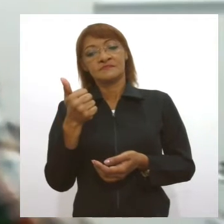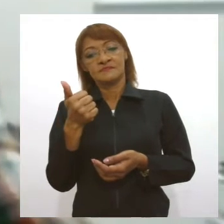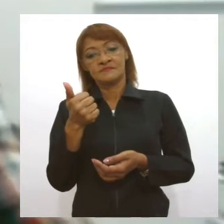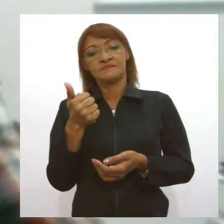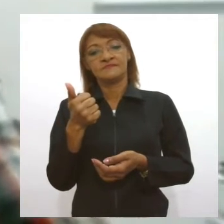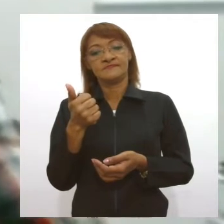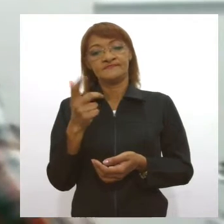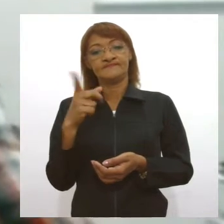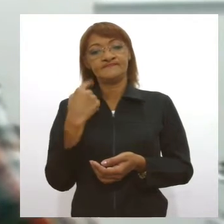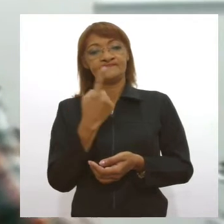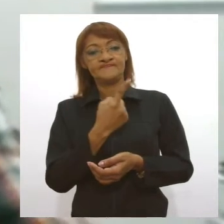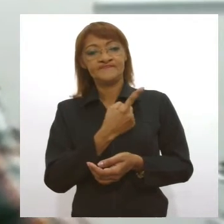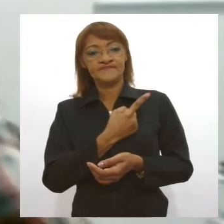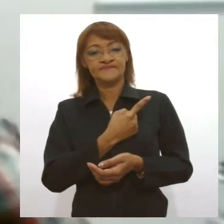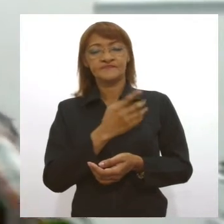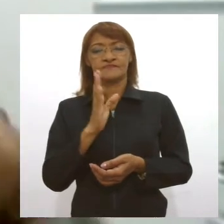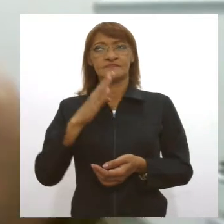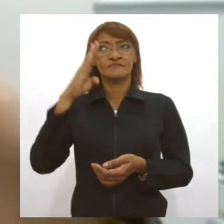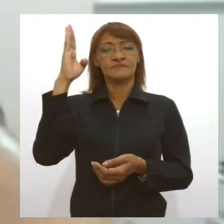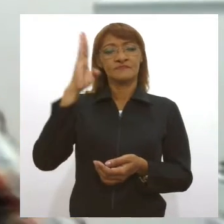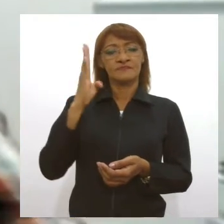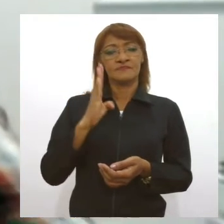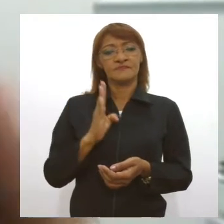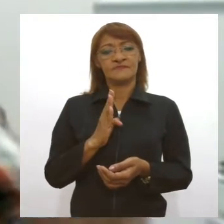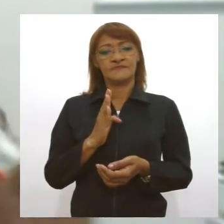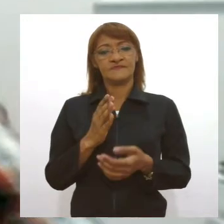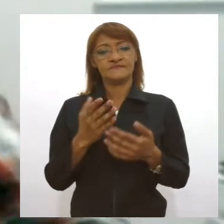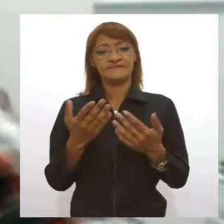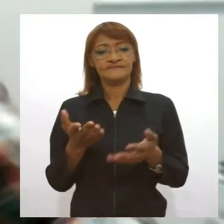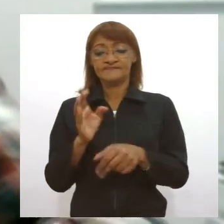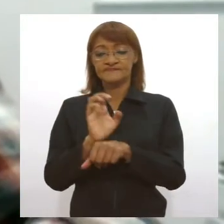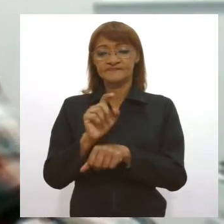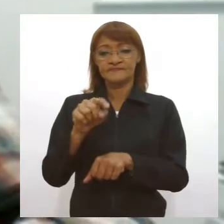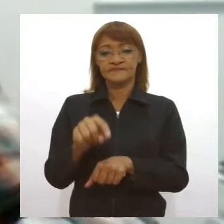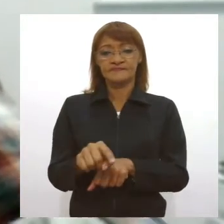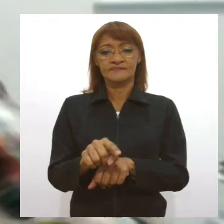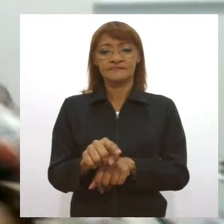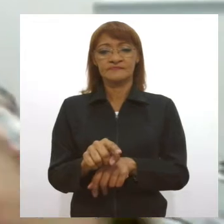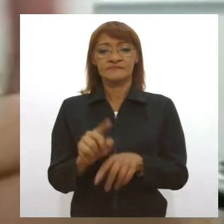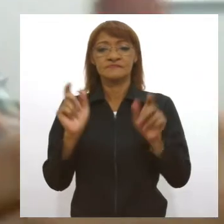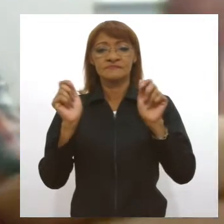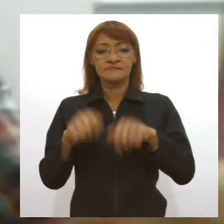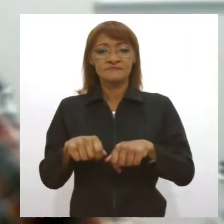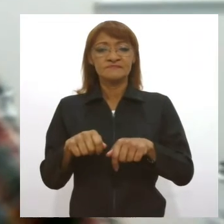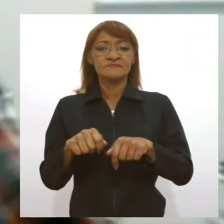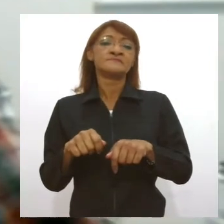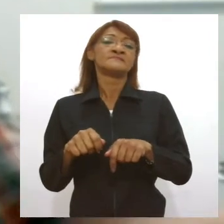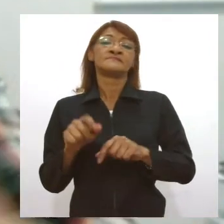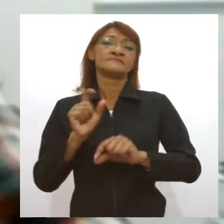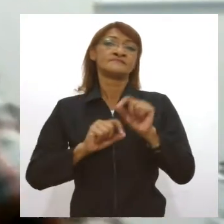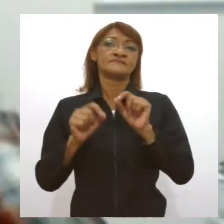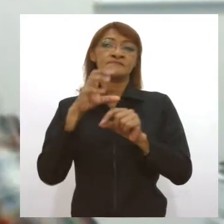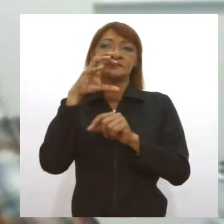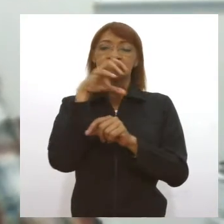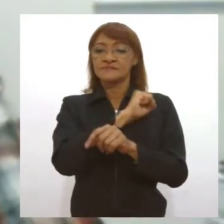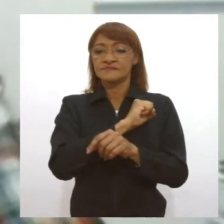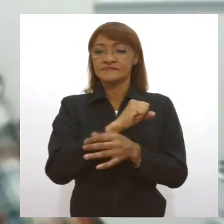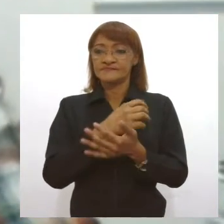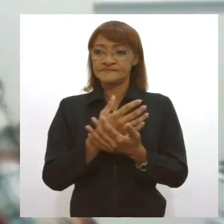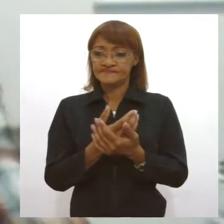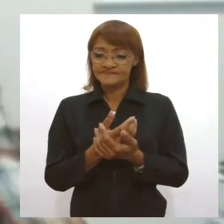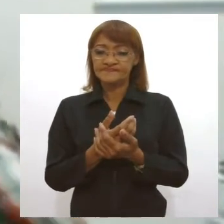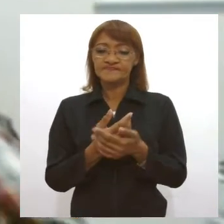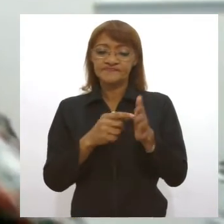Nós iremos contribuir com o Brasil e nível de Estado para ter essa vigilância um pouco mais rápida para fazer